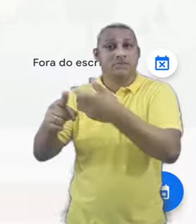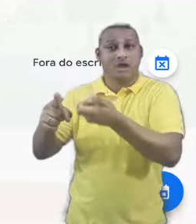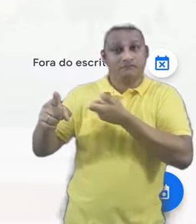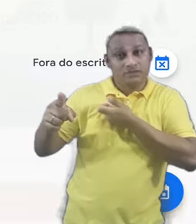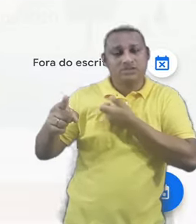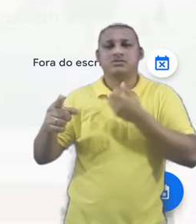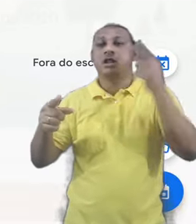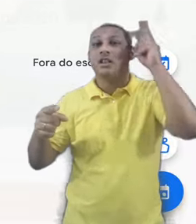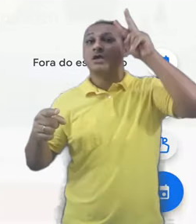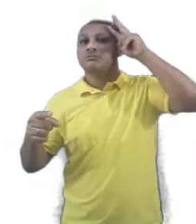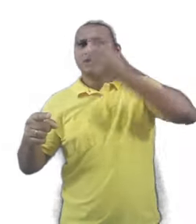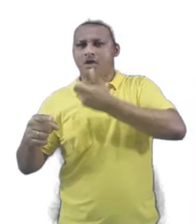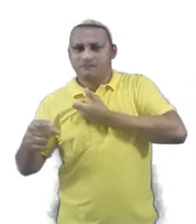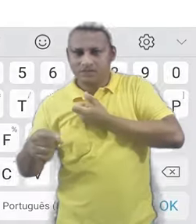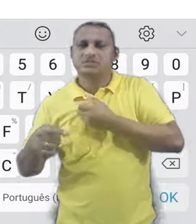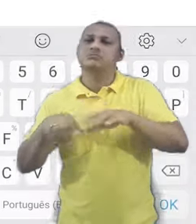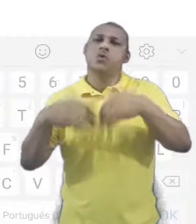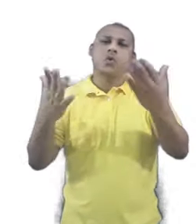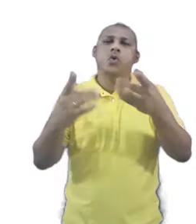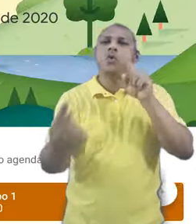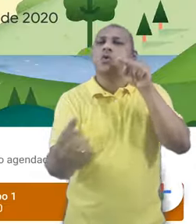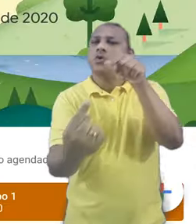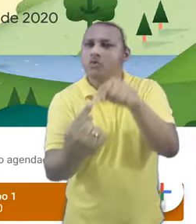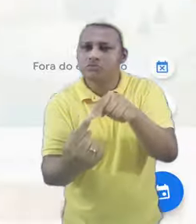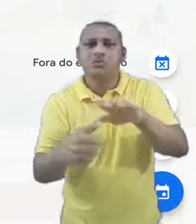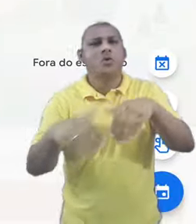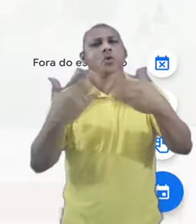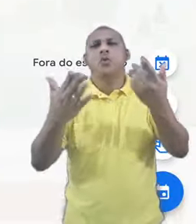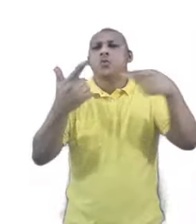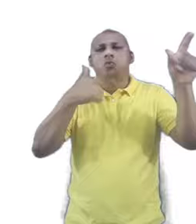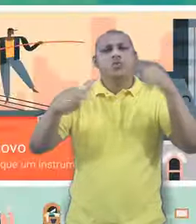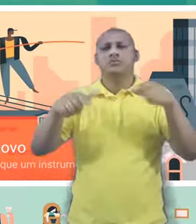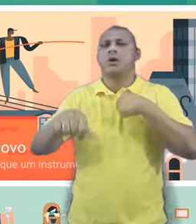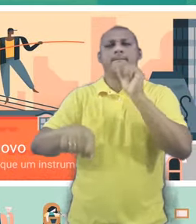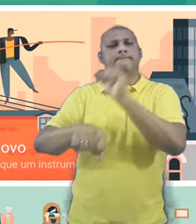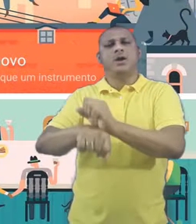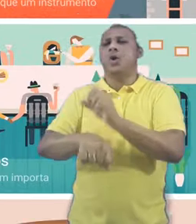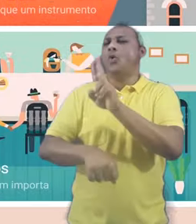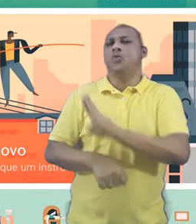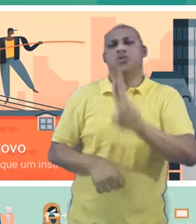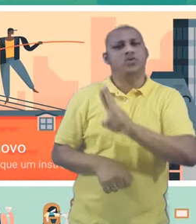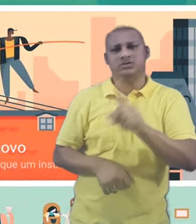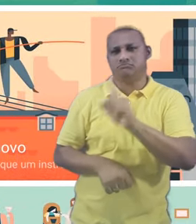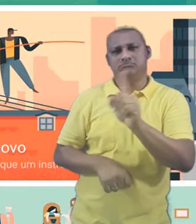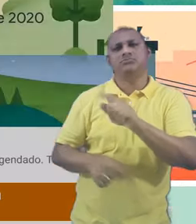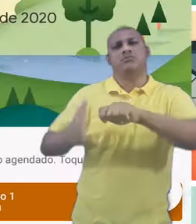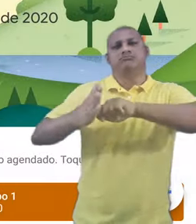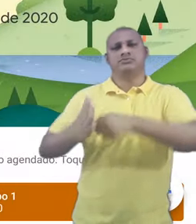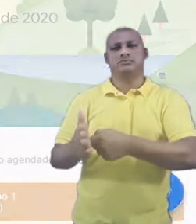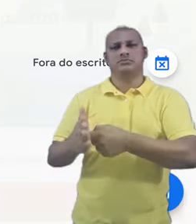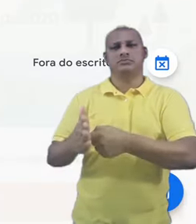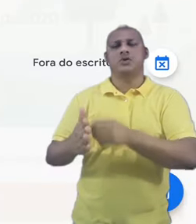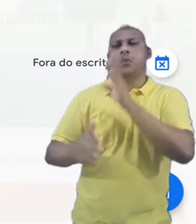lembretes, metas ou definir um período de ausência em